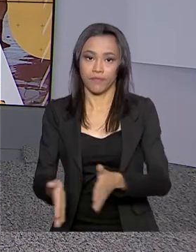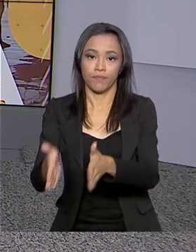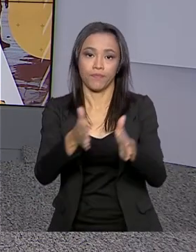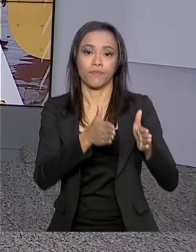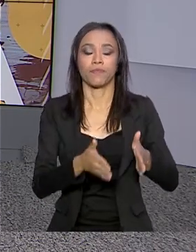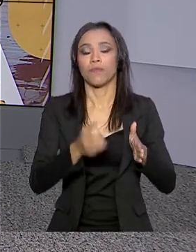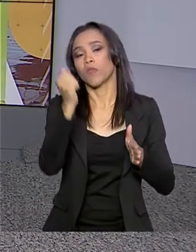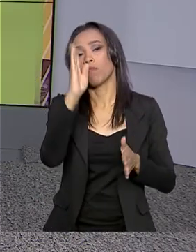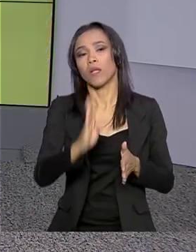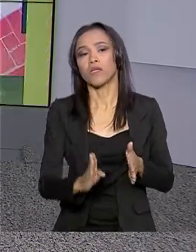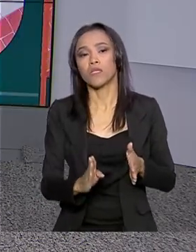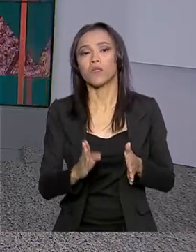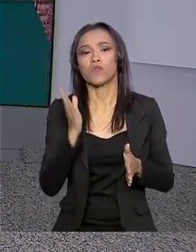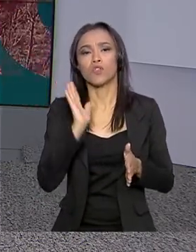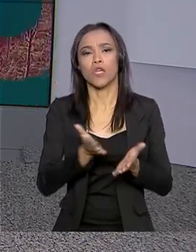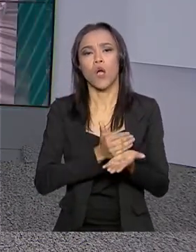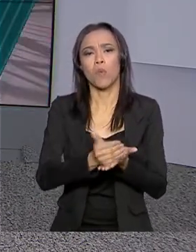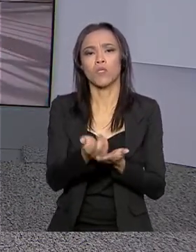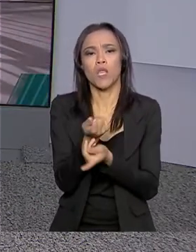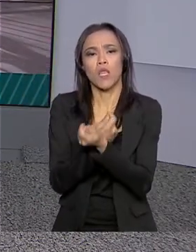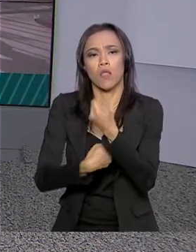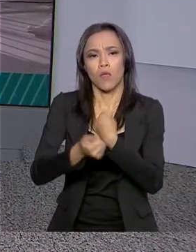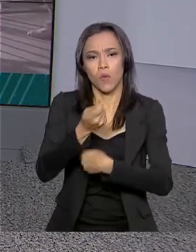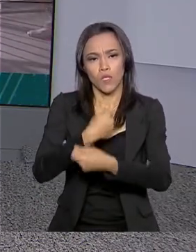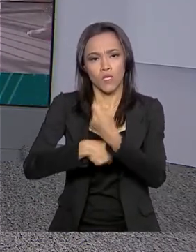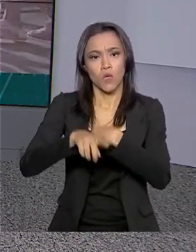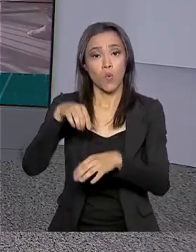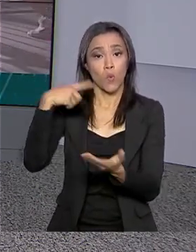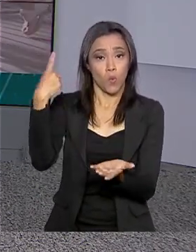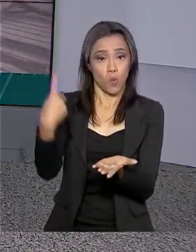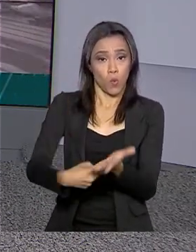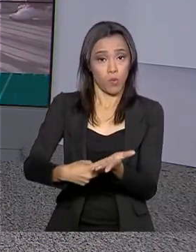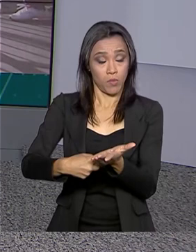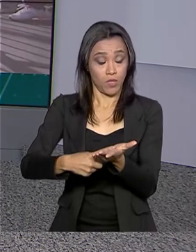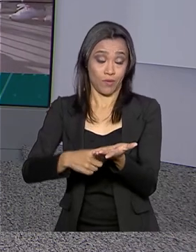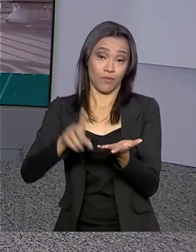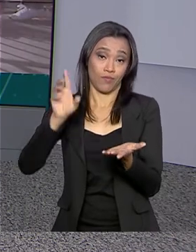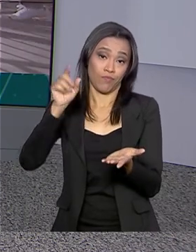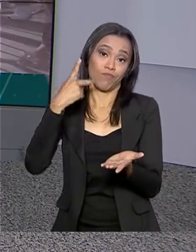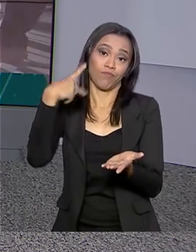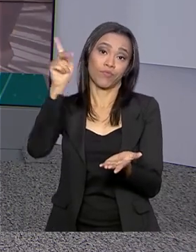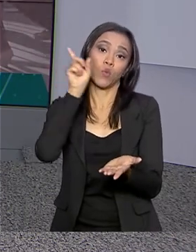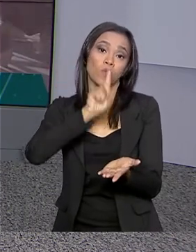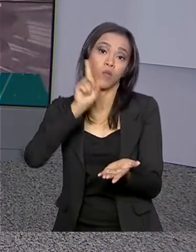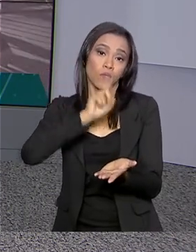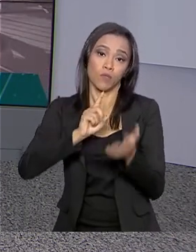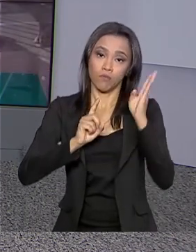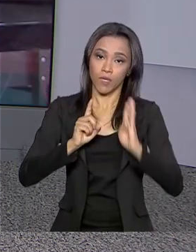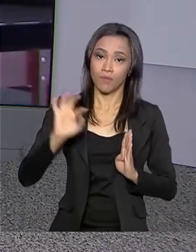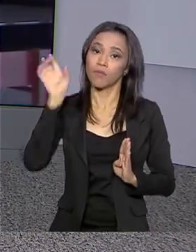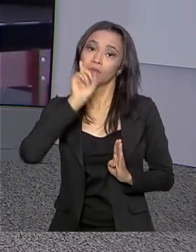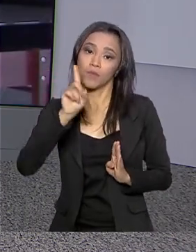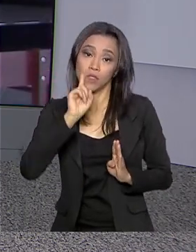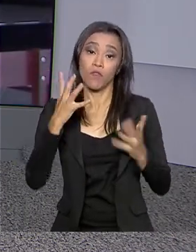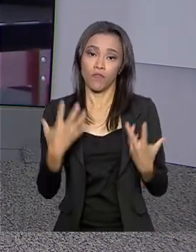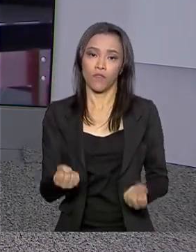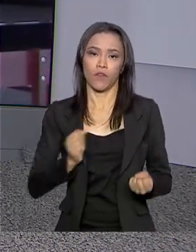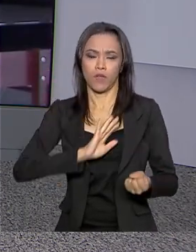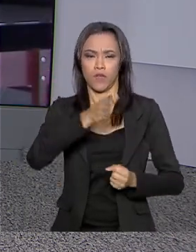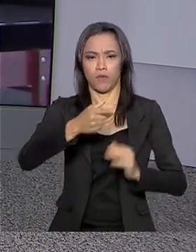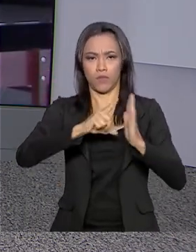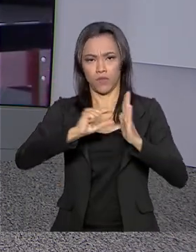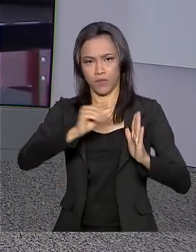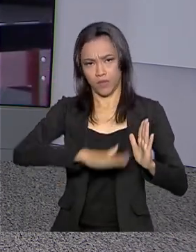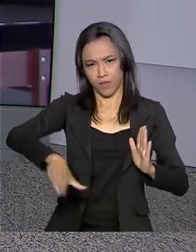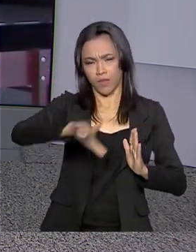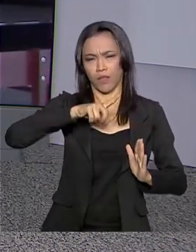O Brasil deu início às negociações de um acordo comercial com os Estados Unidos. Vamos ao Palácio do Planalto, a repórter Luciana Colares